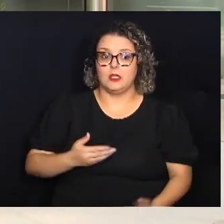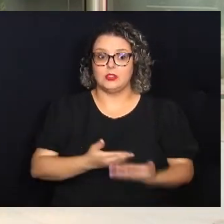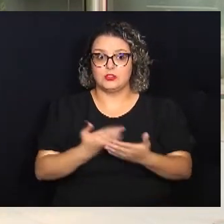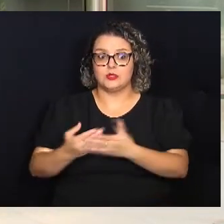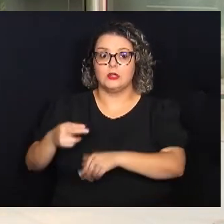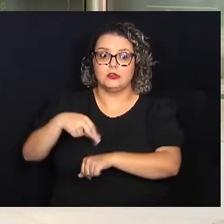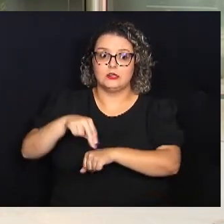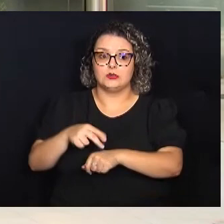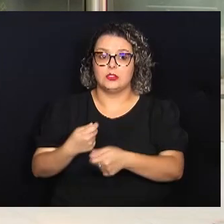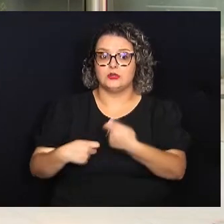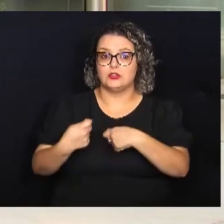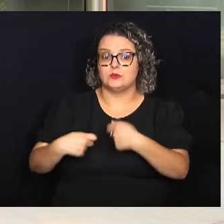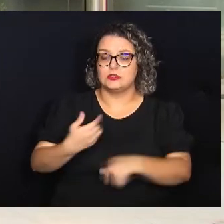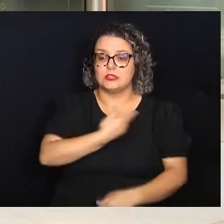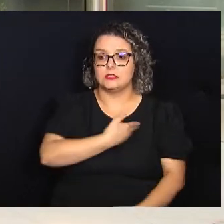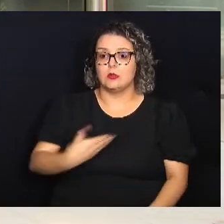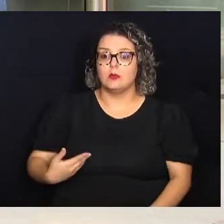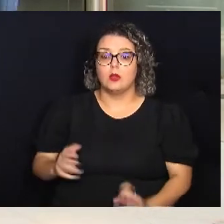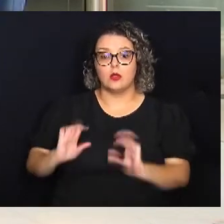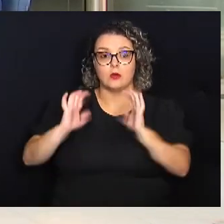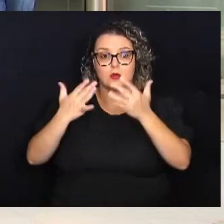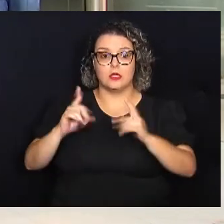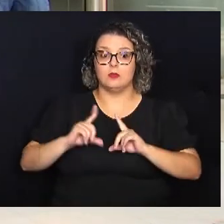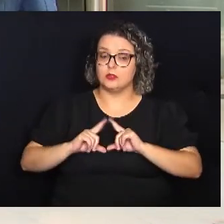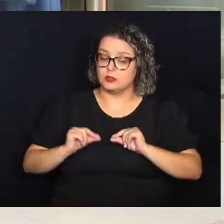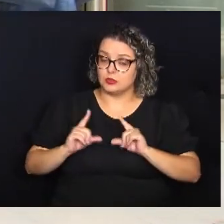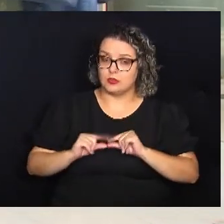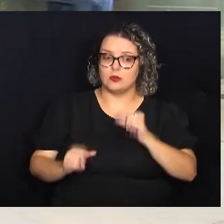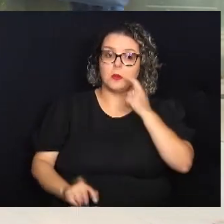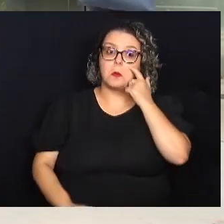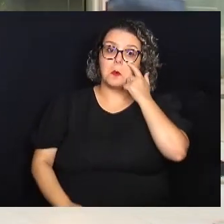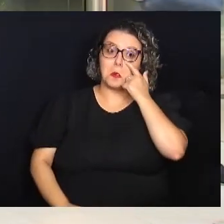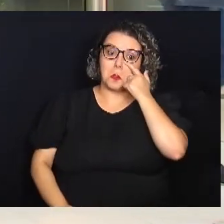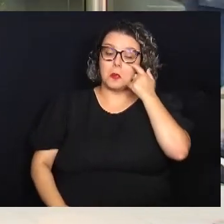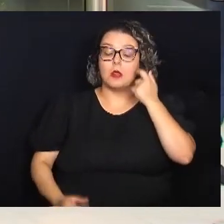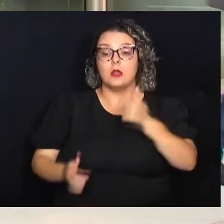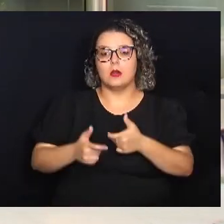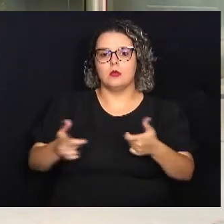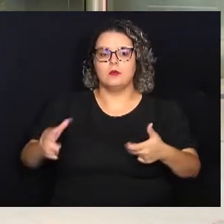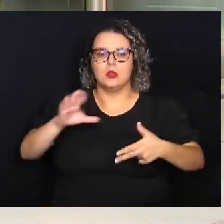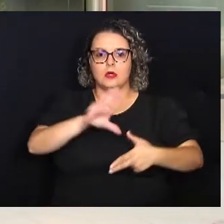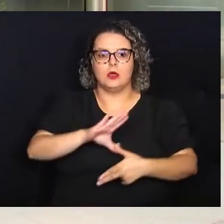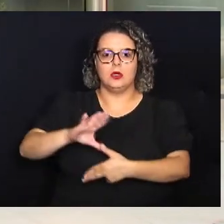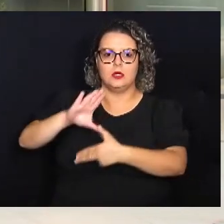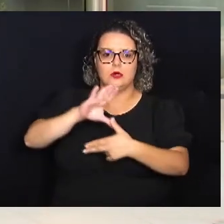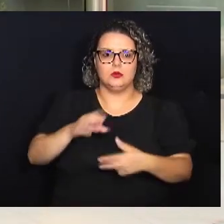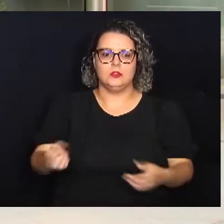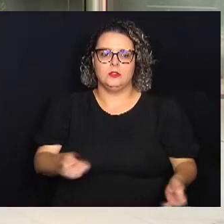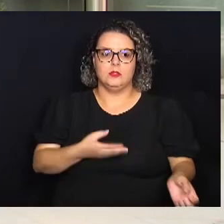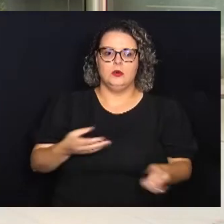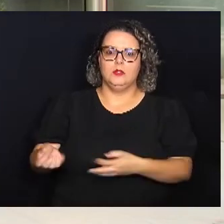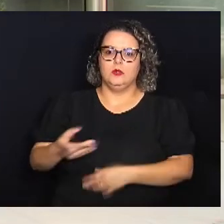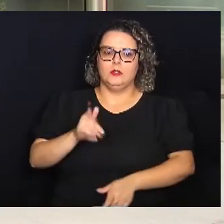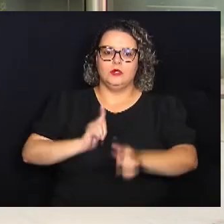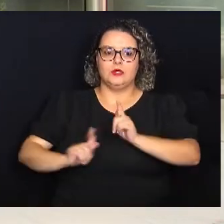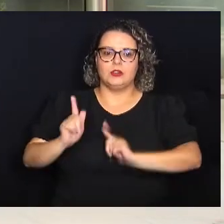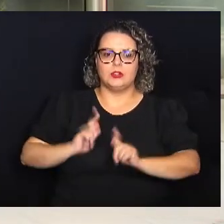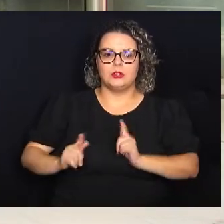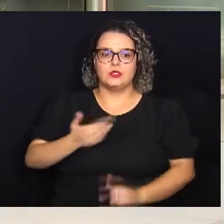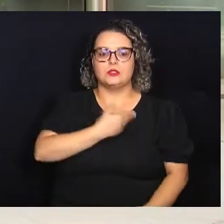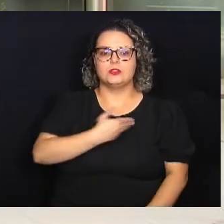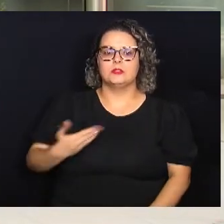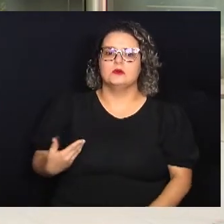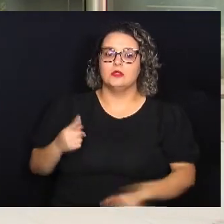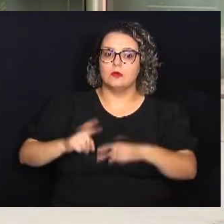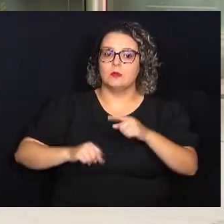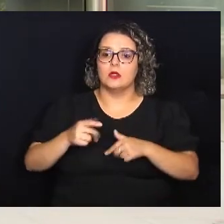Nacional de Administração Pública. O evento, que vai acontecer em Brasília, é o maior da América Latina na área de inovação em gestão